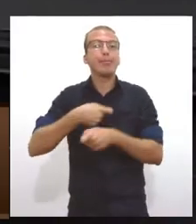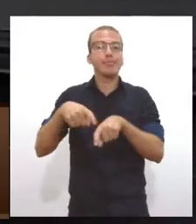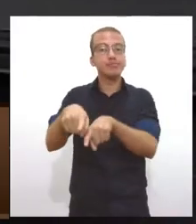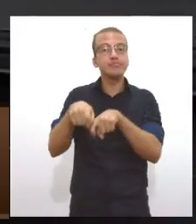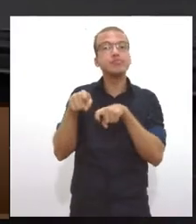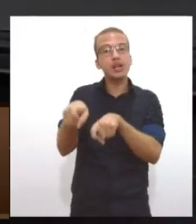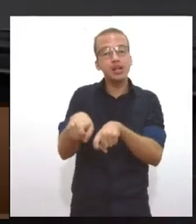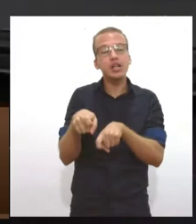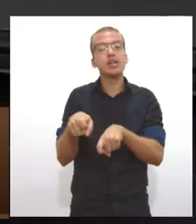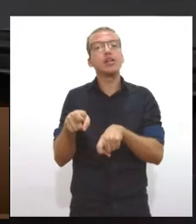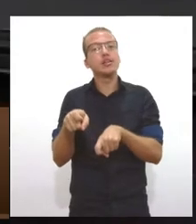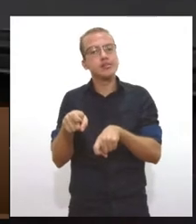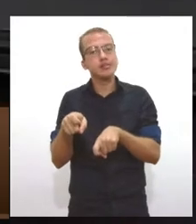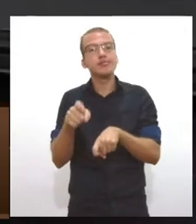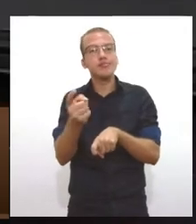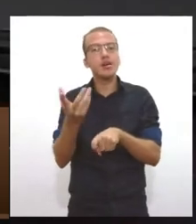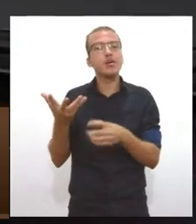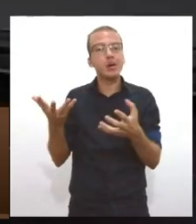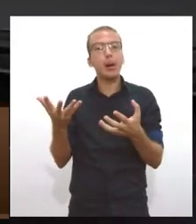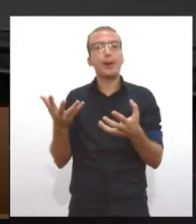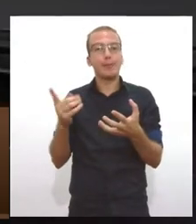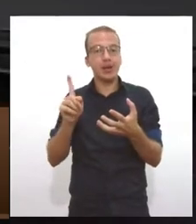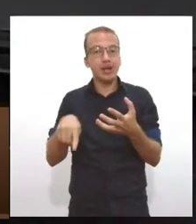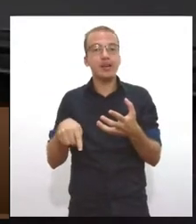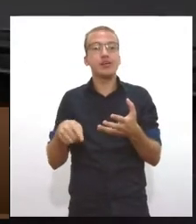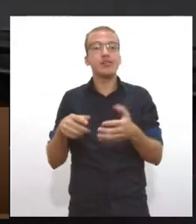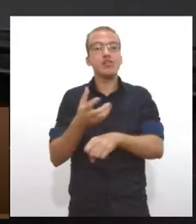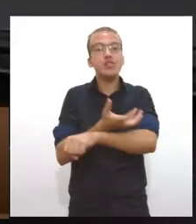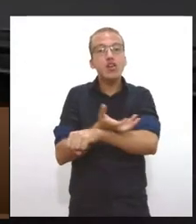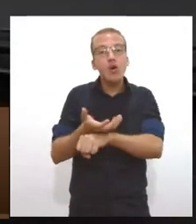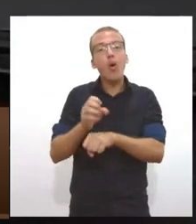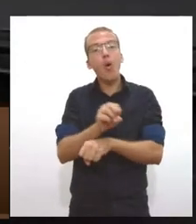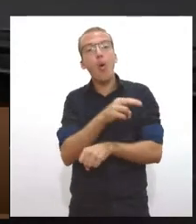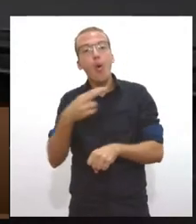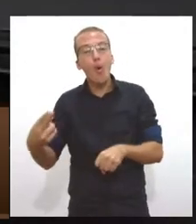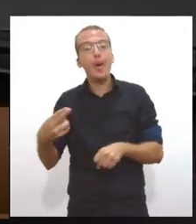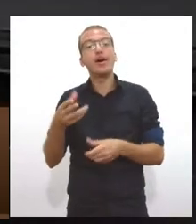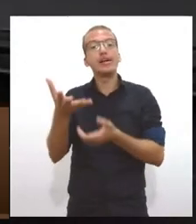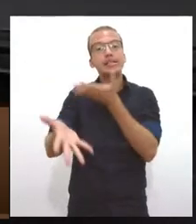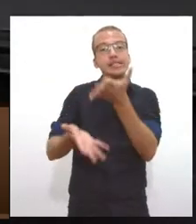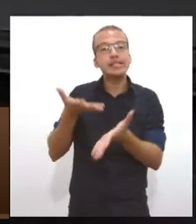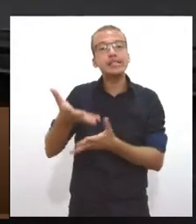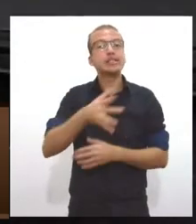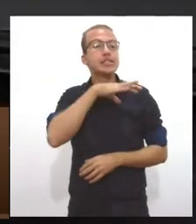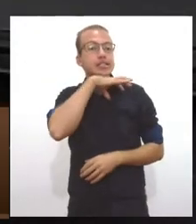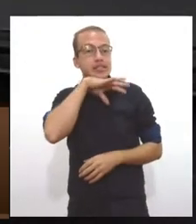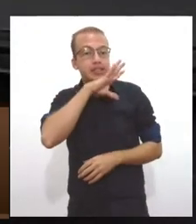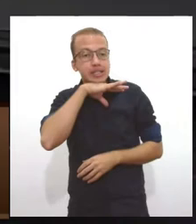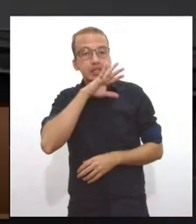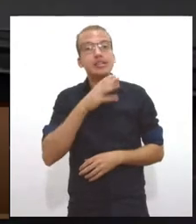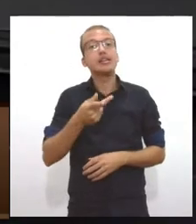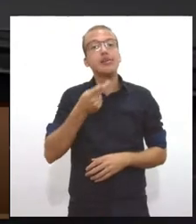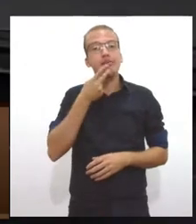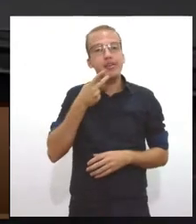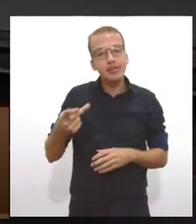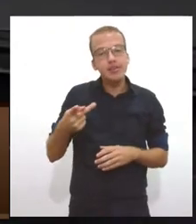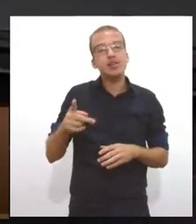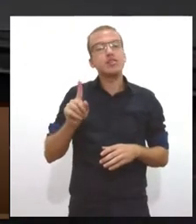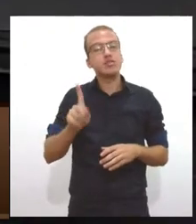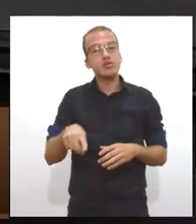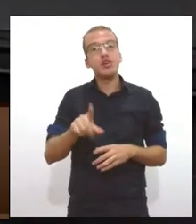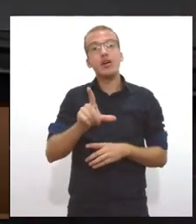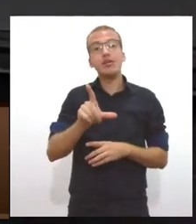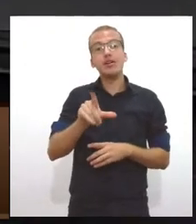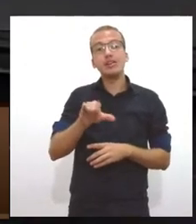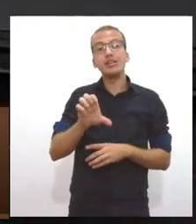à agricultura, ou à pecuária, em que ele propõe a dispensa do licenciamento ordinário para essas atividades.